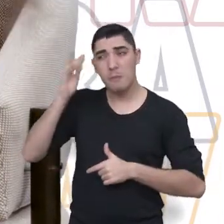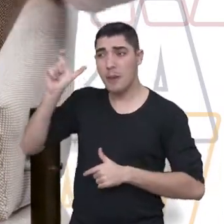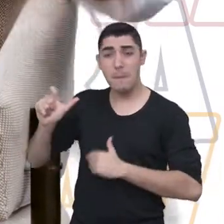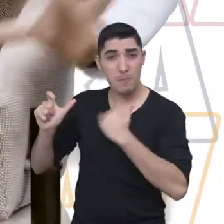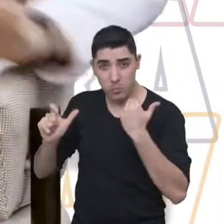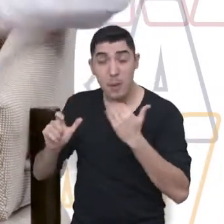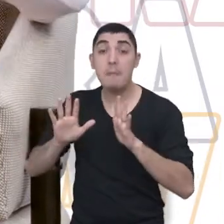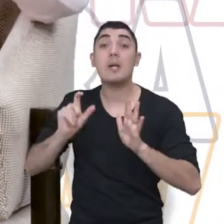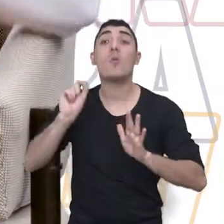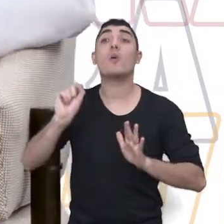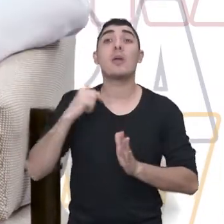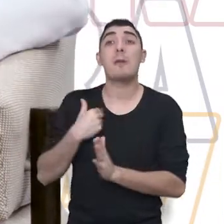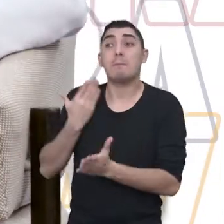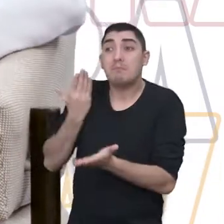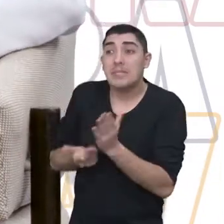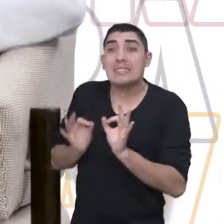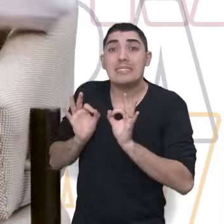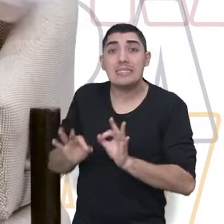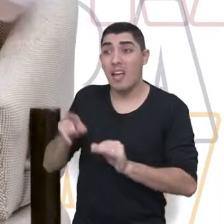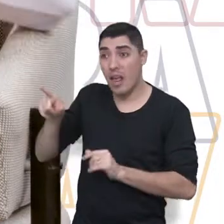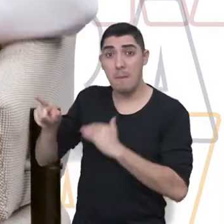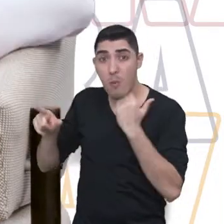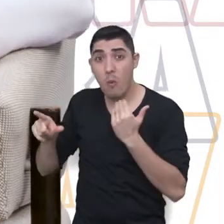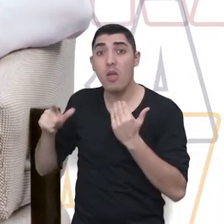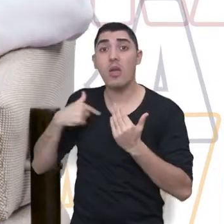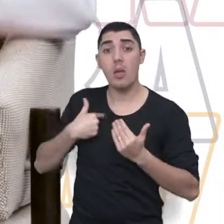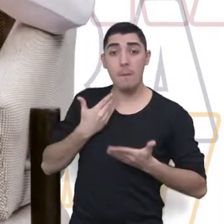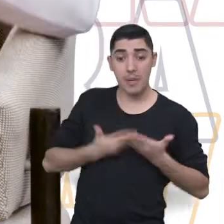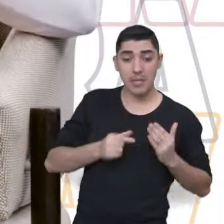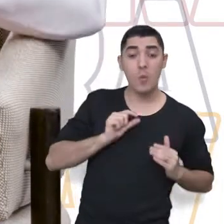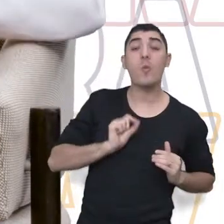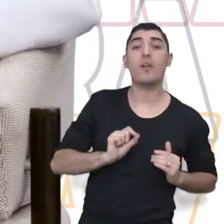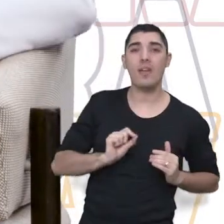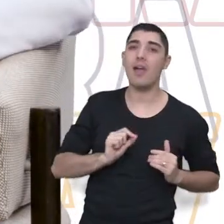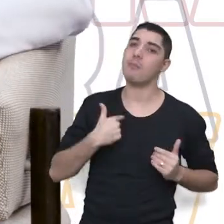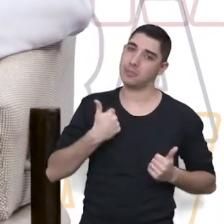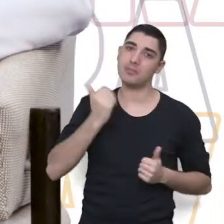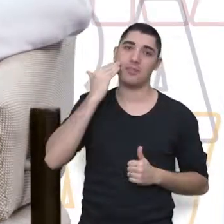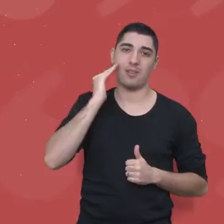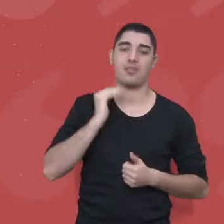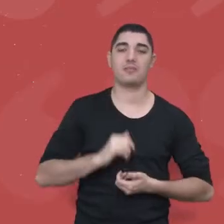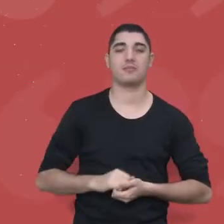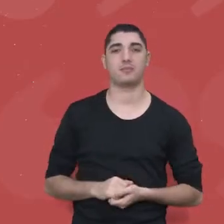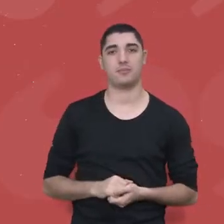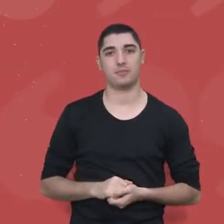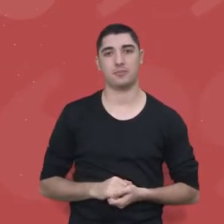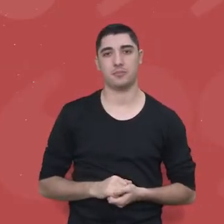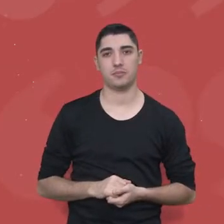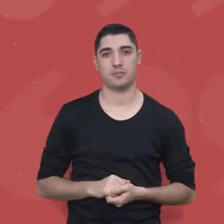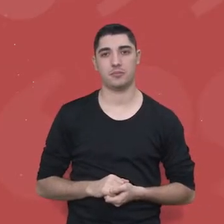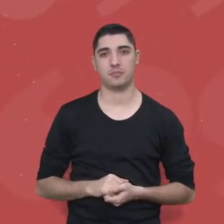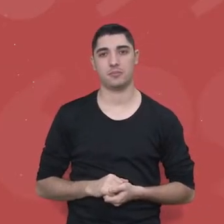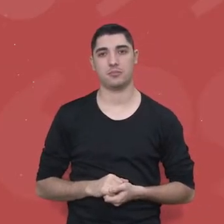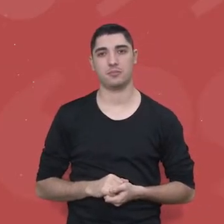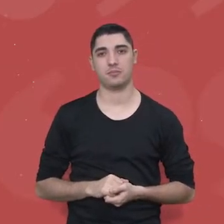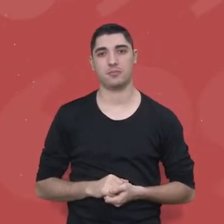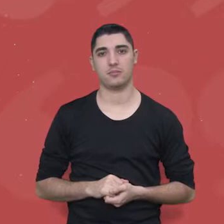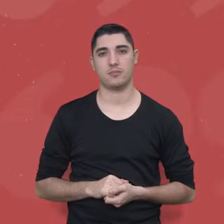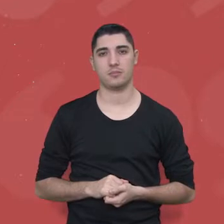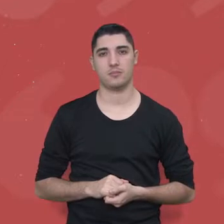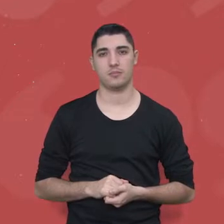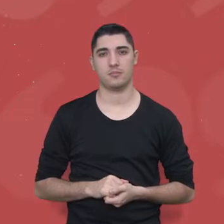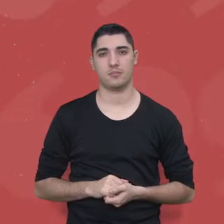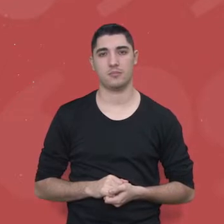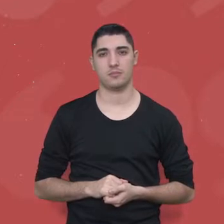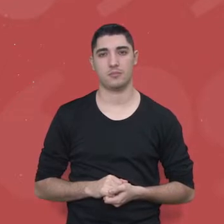Mas o que eu perdi com a morte dessa pessoa é que eu preciso entender. Em que casos é importante